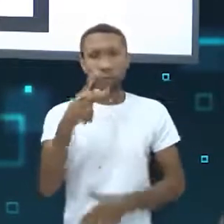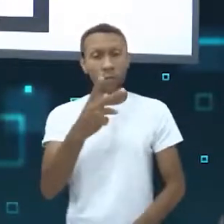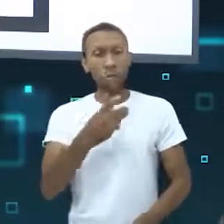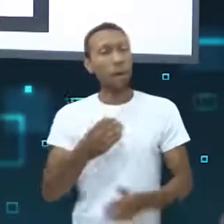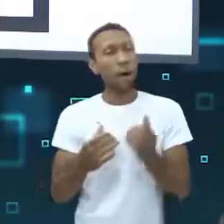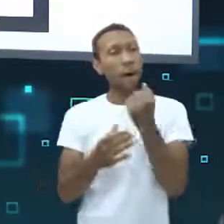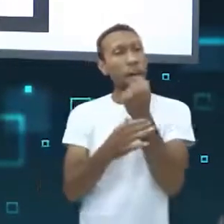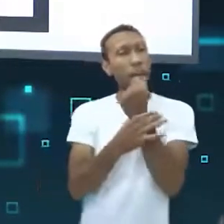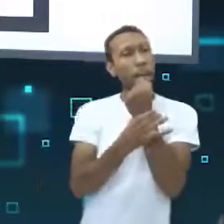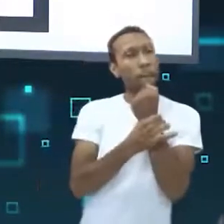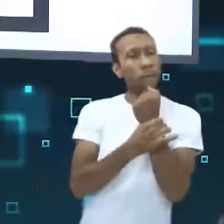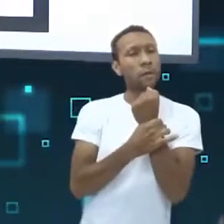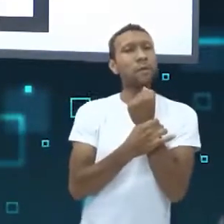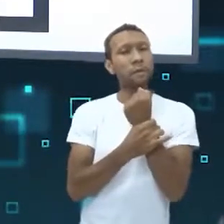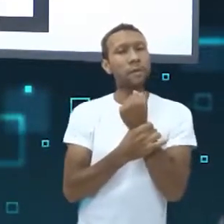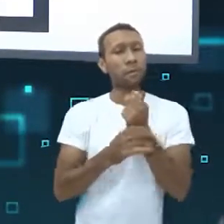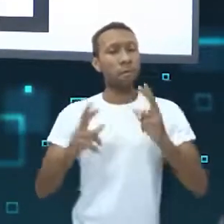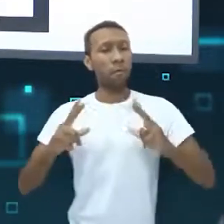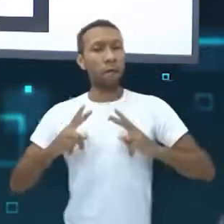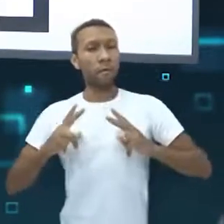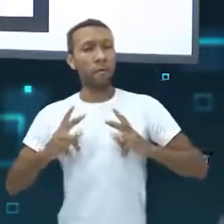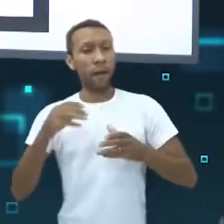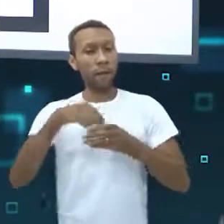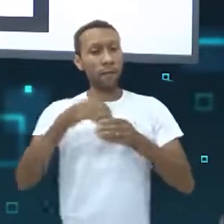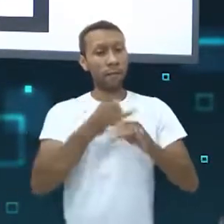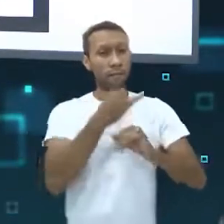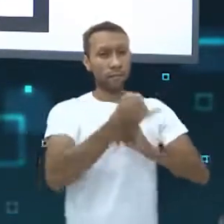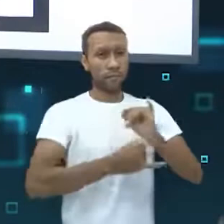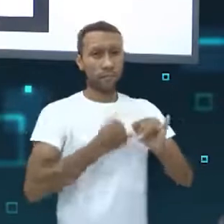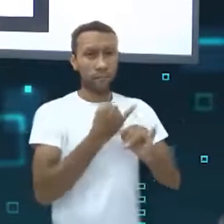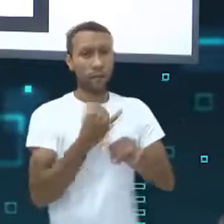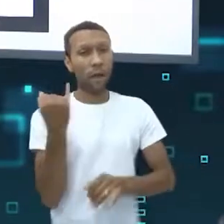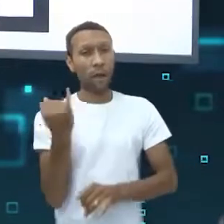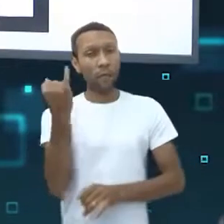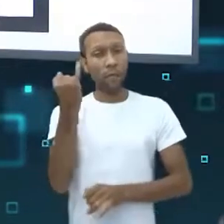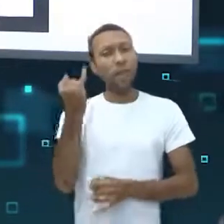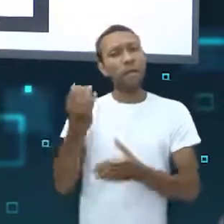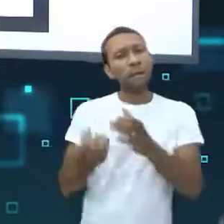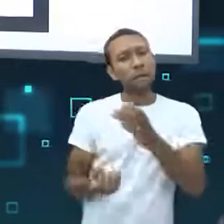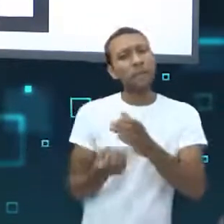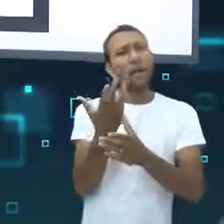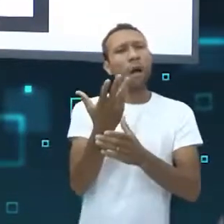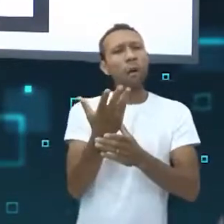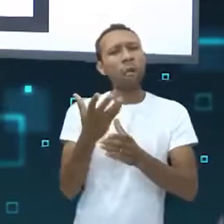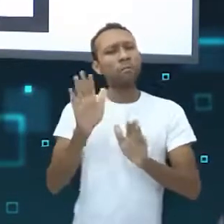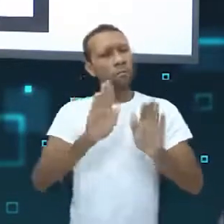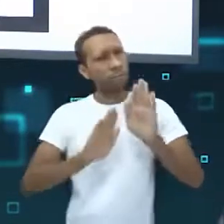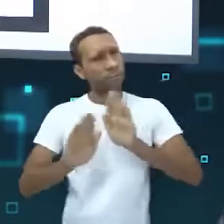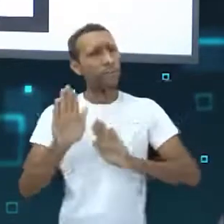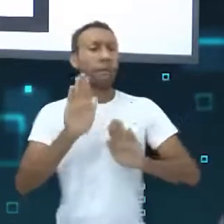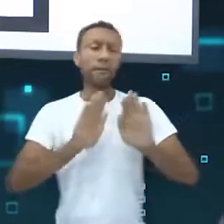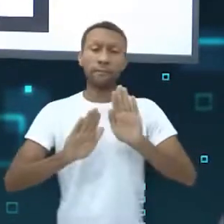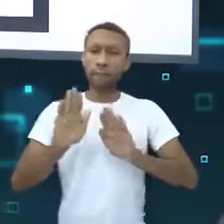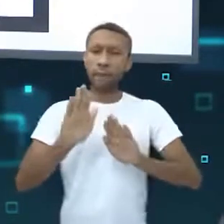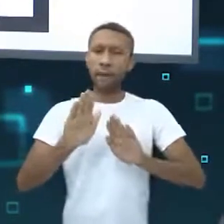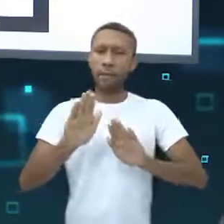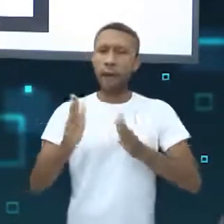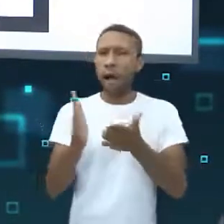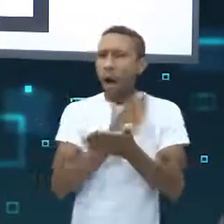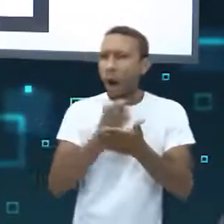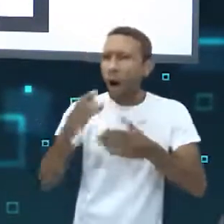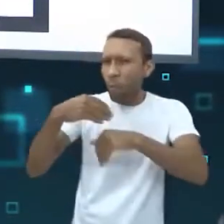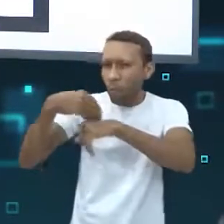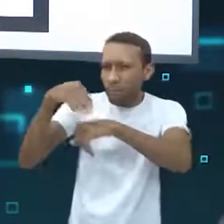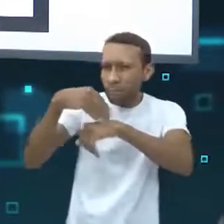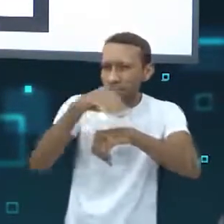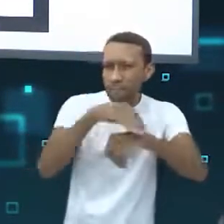proteção e a proteção da sua privacidade. Então é importante criar uma com cuidado. E atenção algumas dicas.